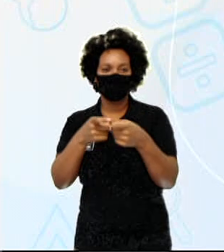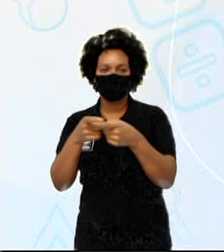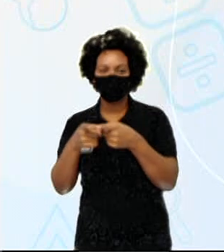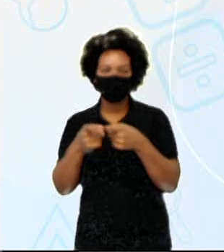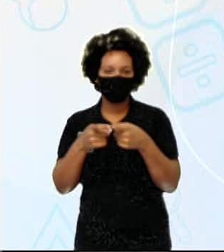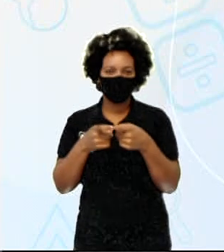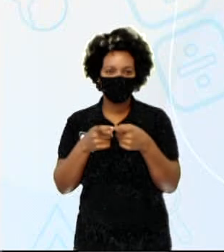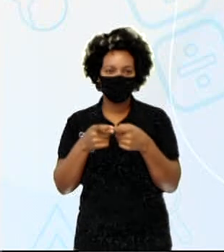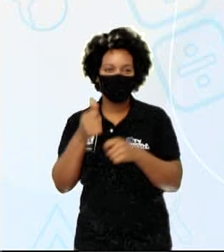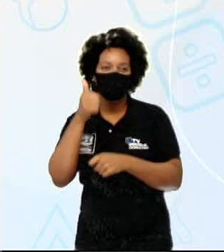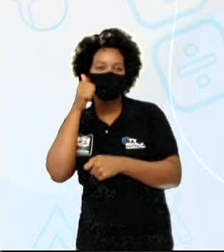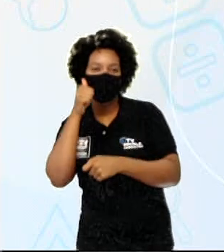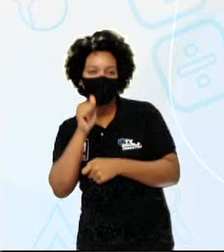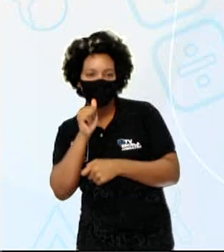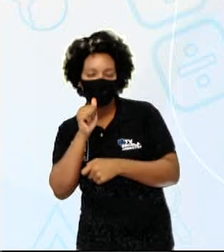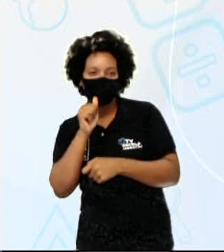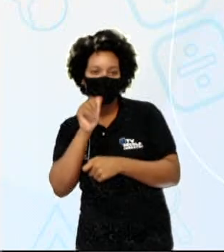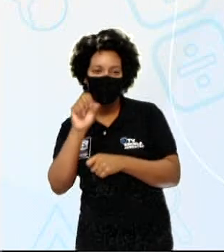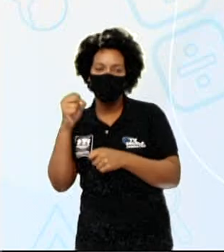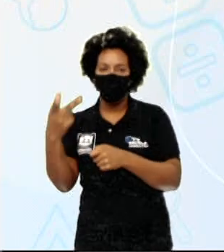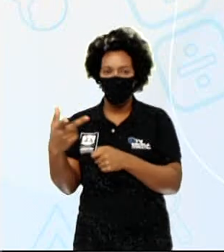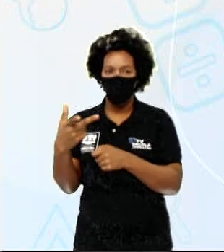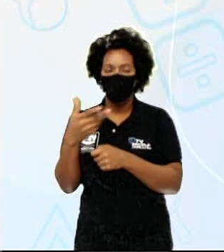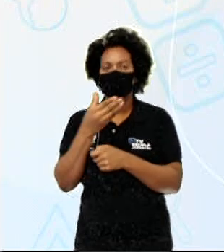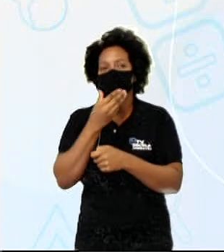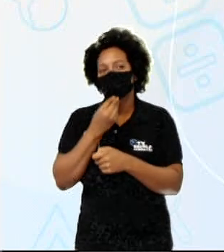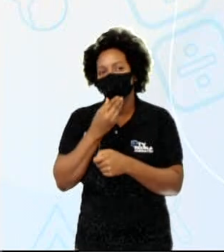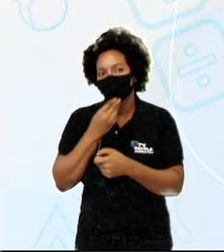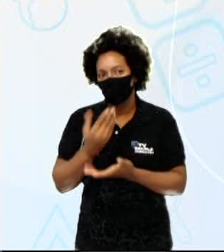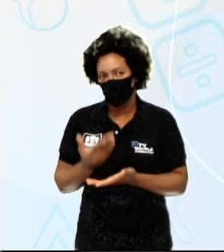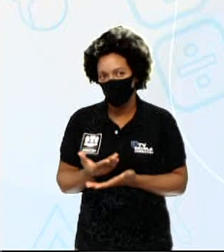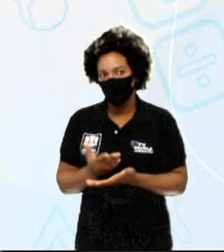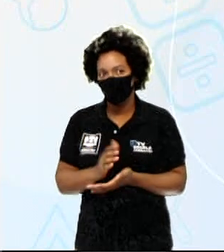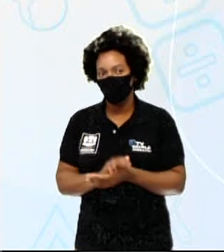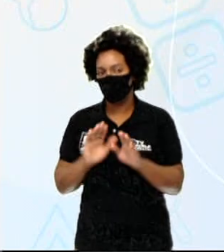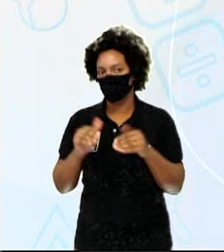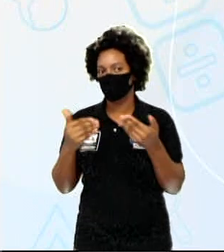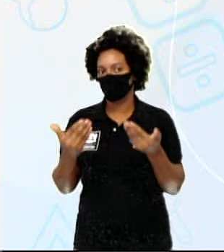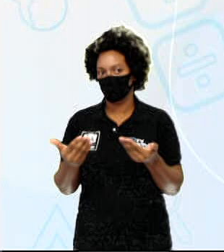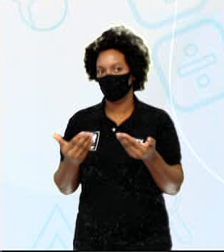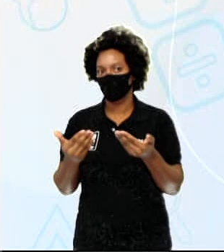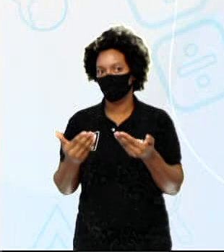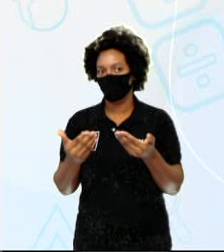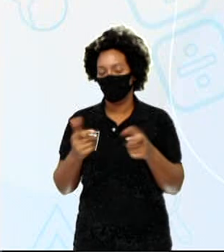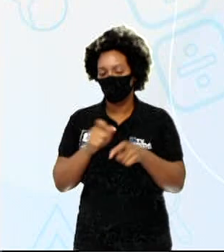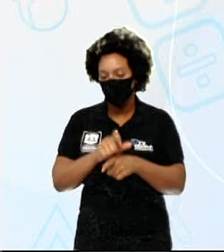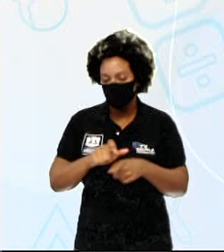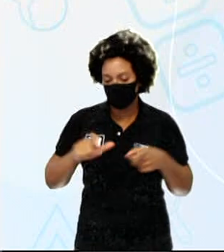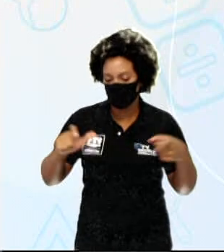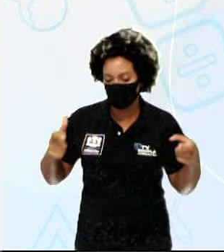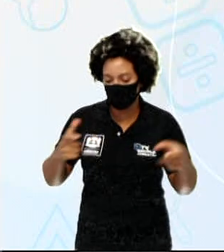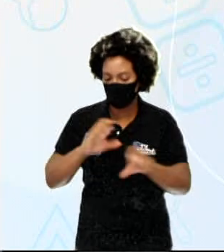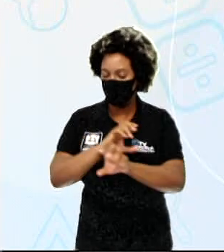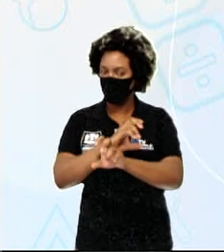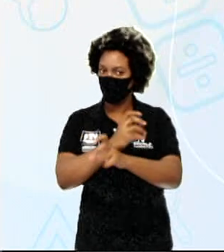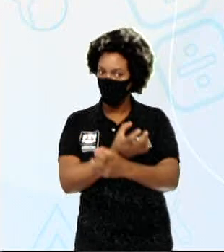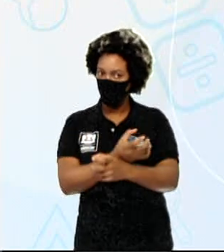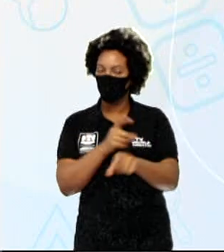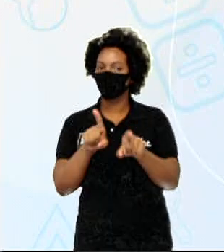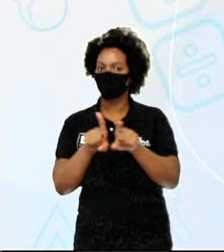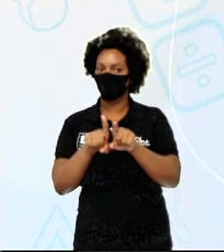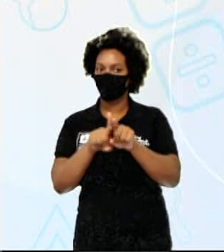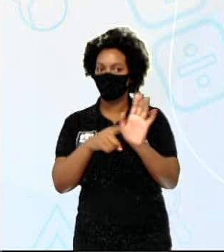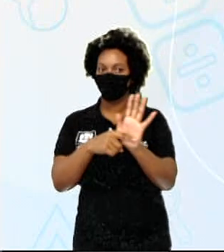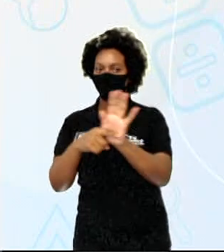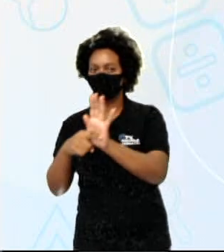humano, é homem ou mulher? O tamanho do osso. O osso